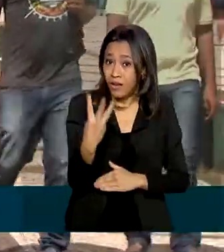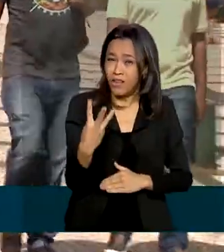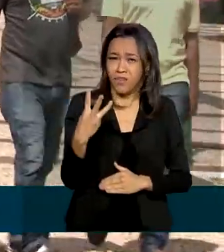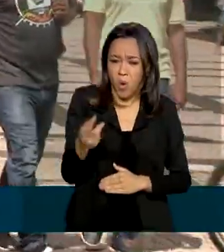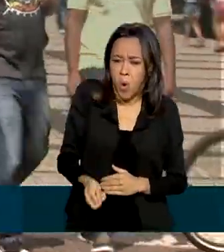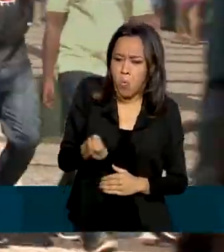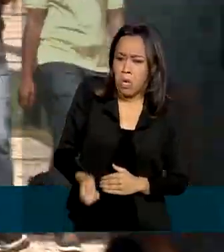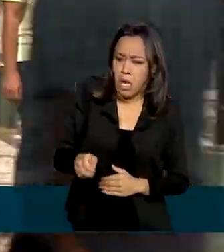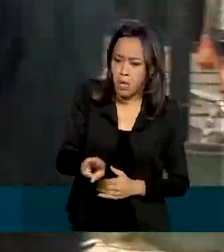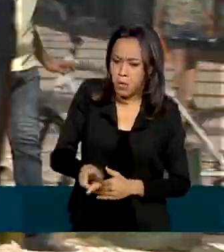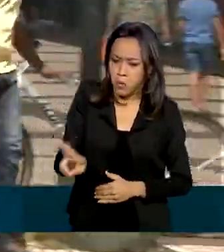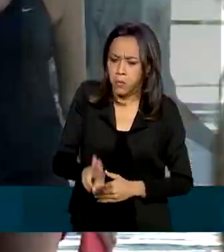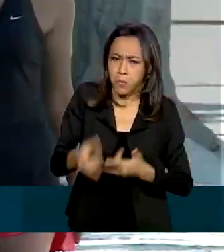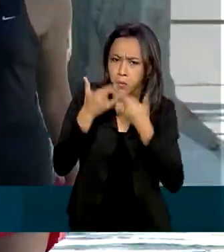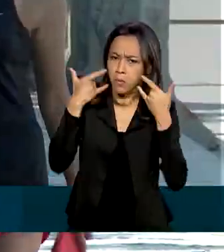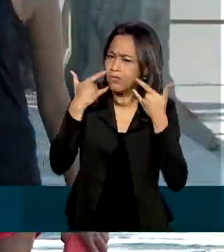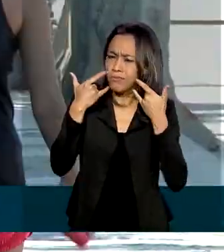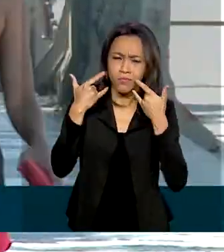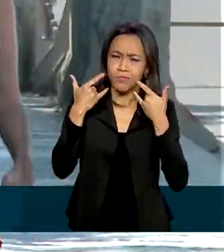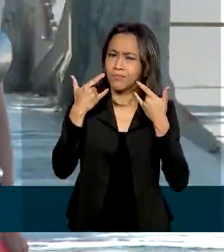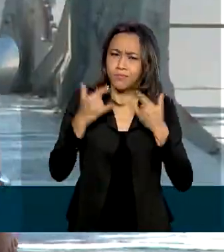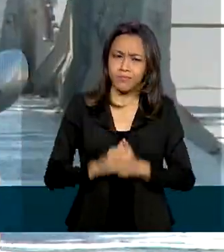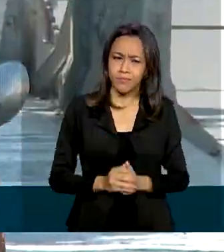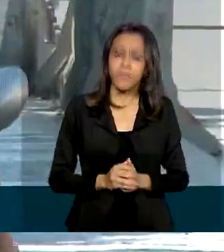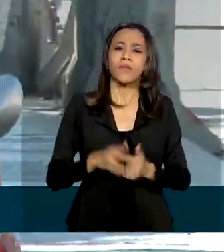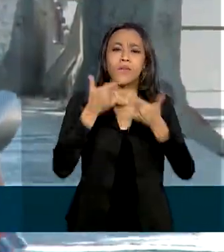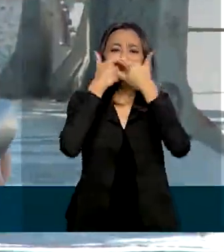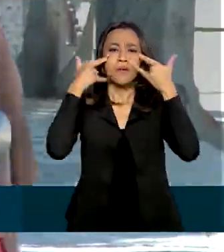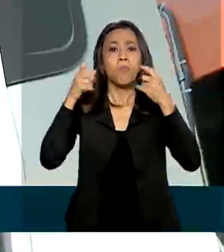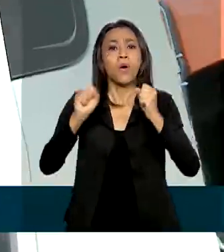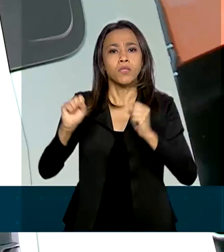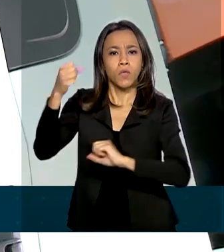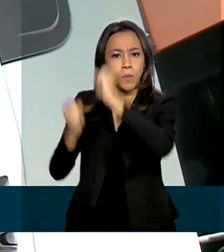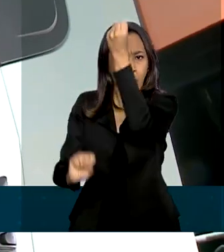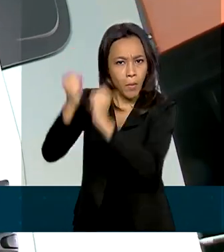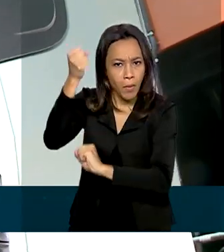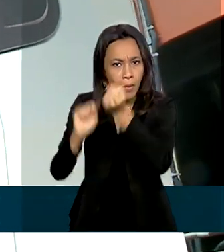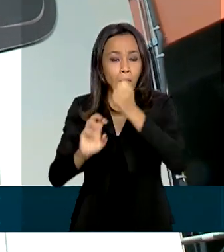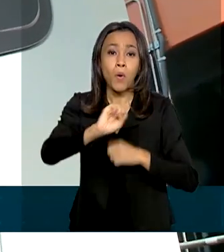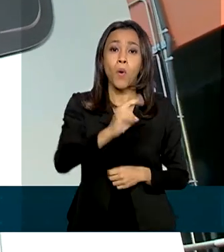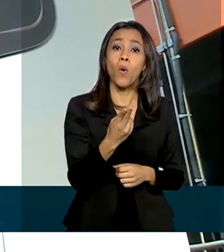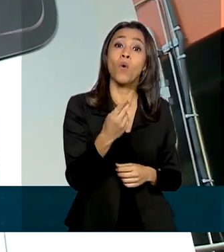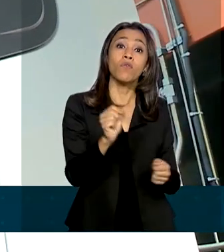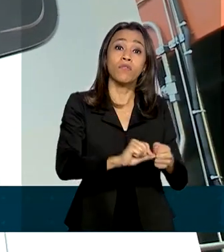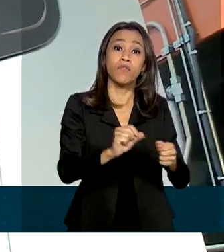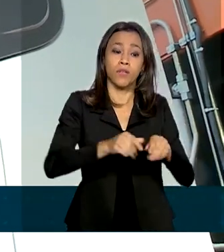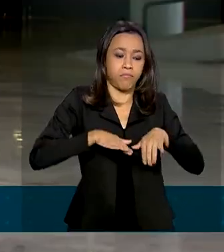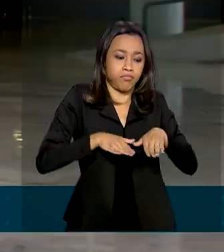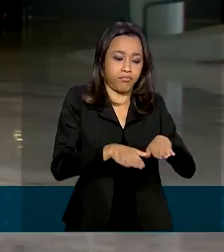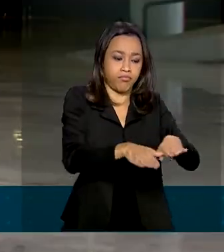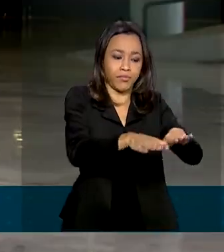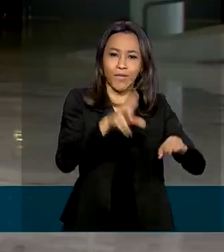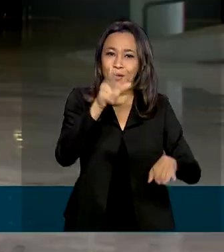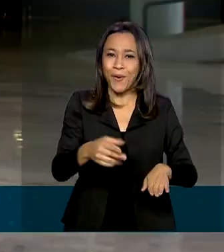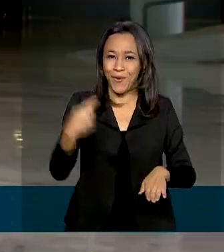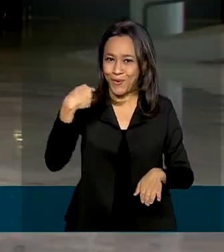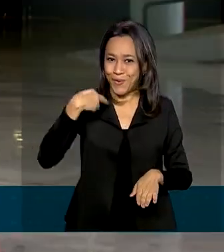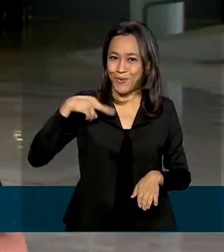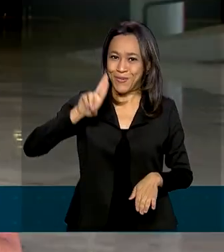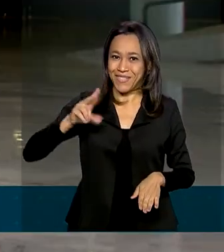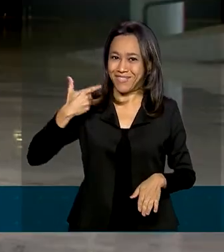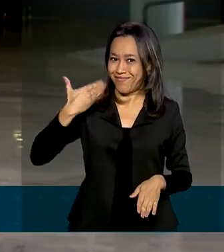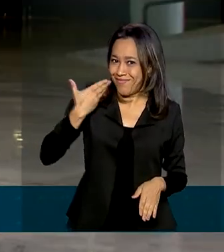obrigadas a usar. A máscara pode ser industrializada ou artesanal de pano, como essa que eu estou usando.